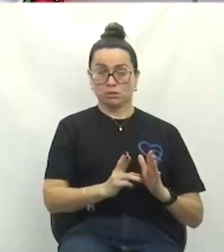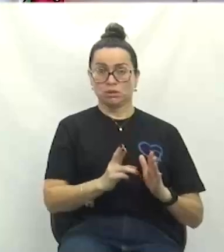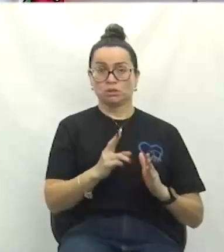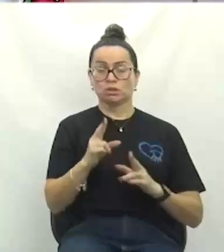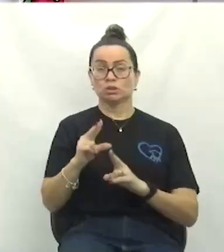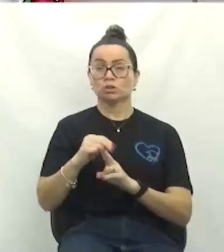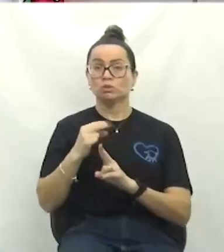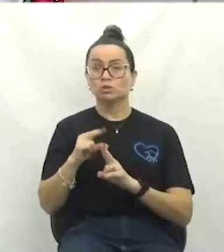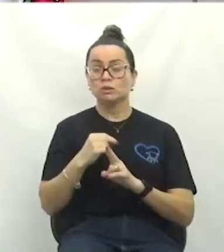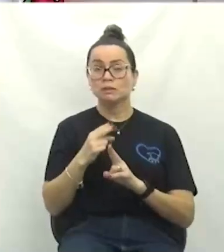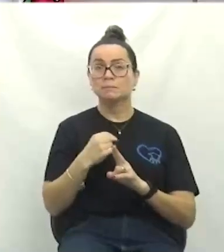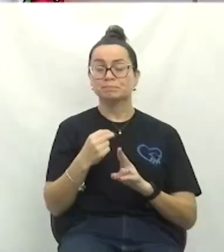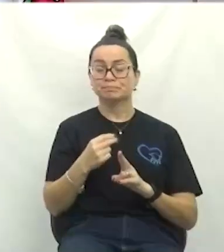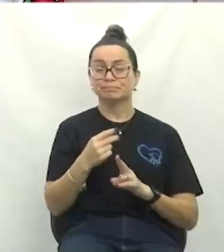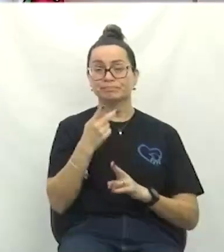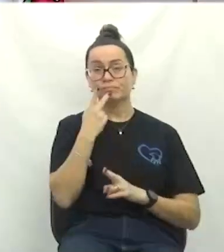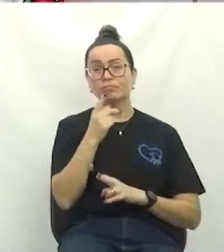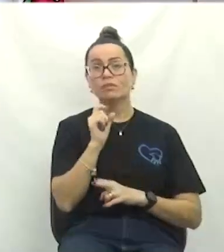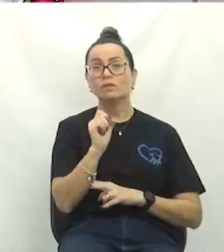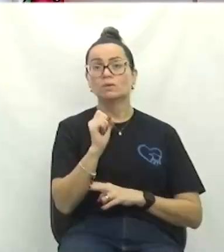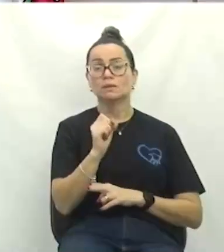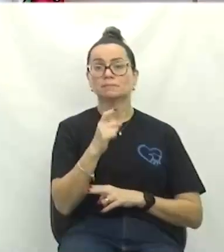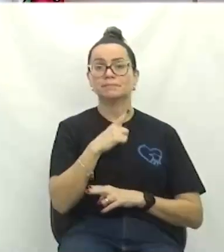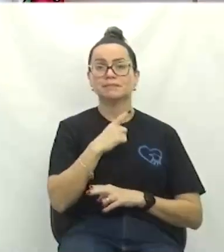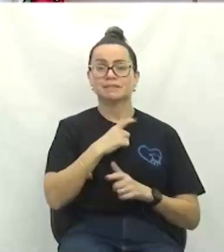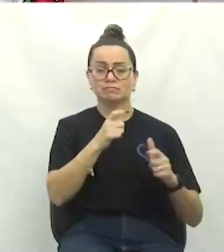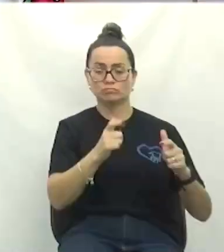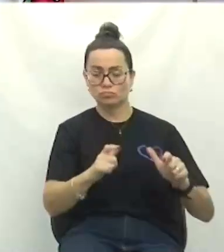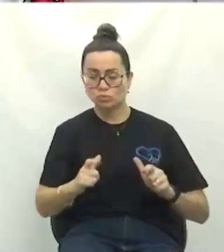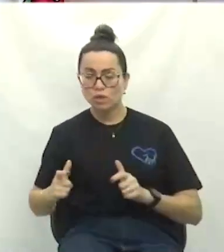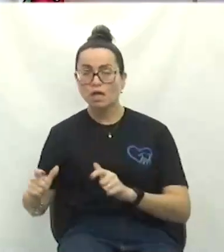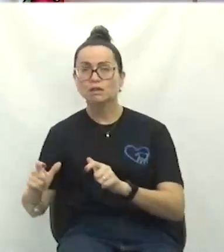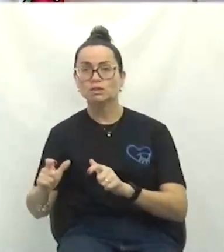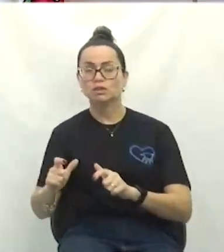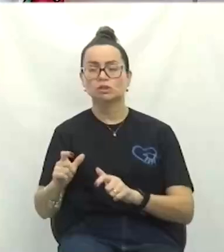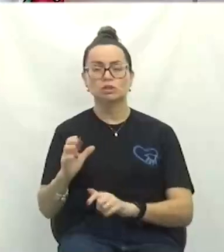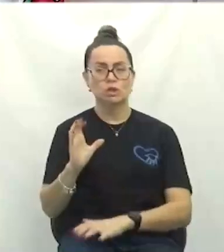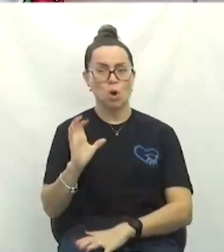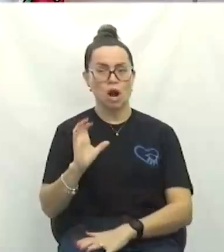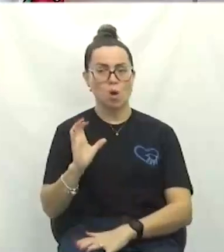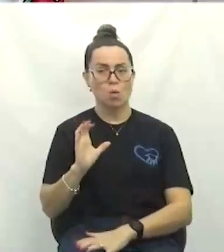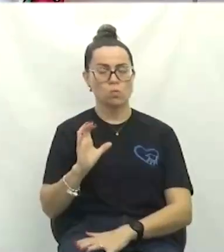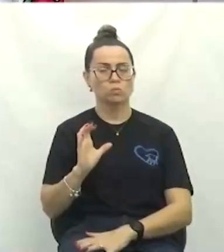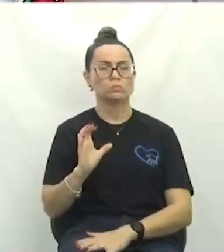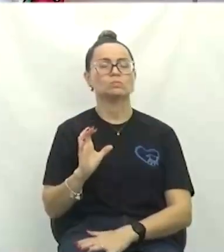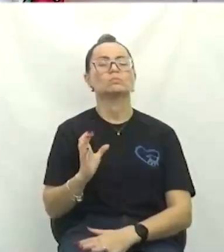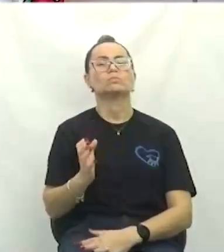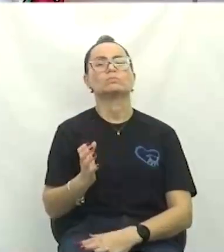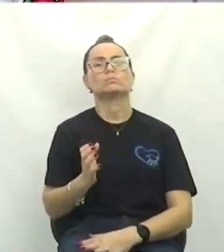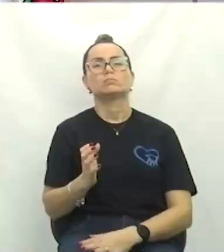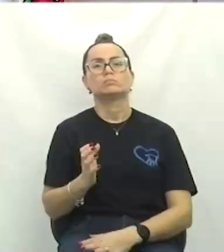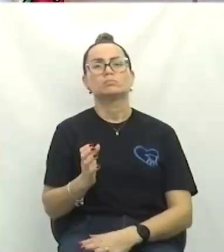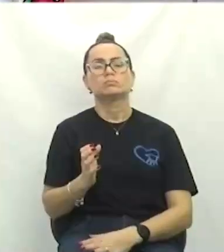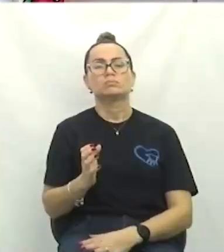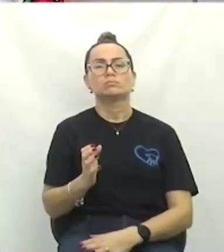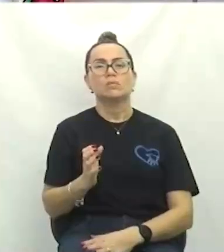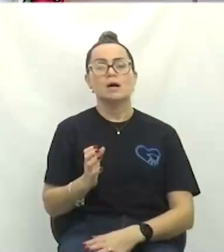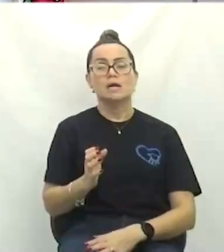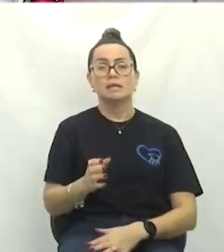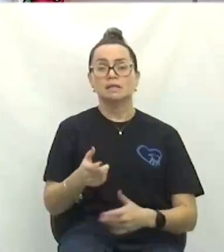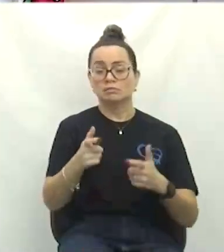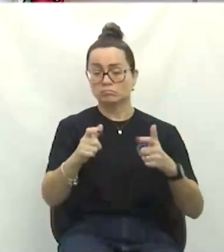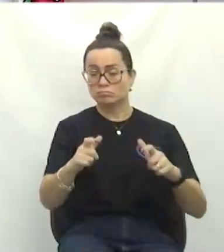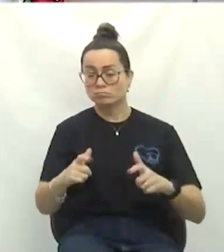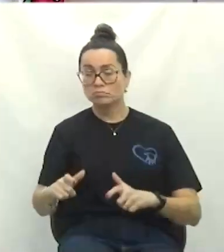é que tem alguns terrenos de Cocal do Sul, terrenos específicos, daria uma desapropriação de 5 a 10 milhões. Nesses terrenos tem